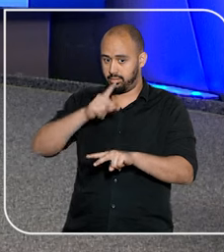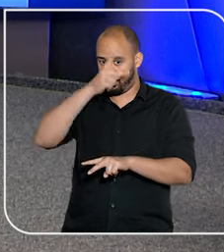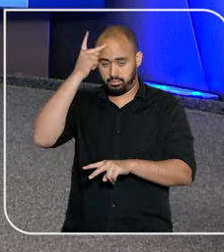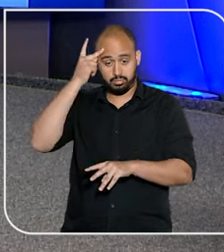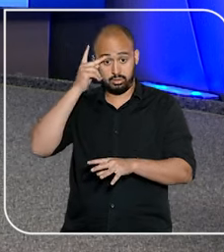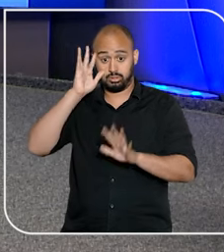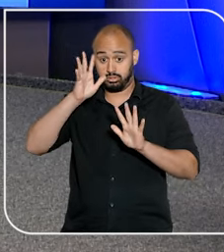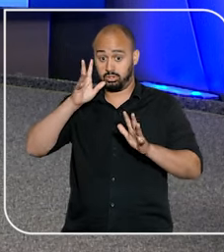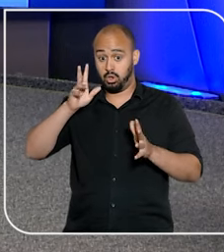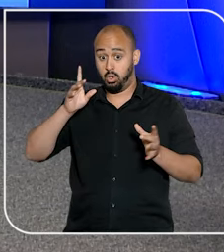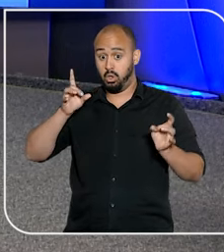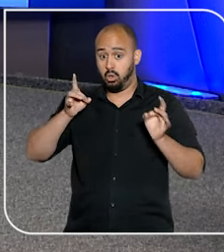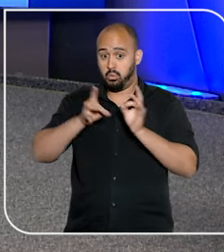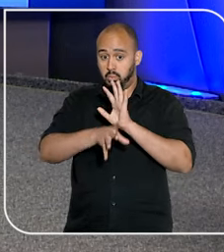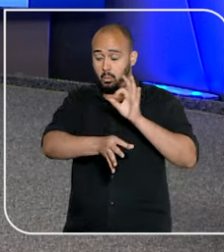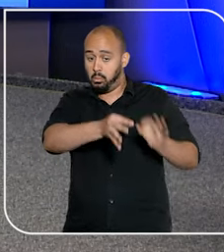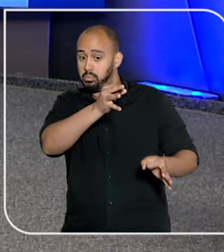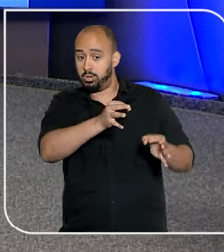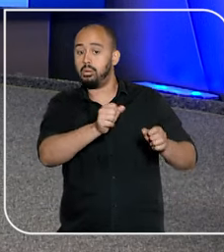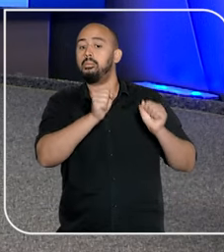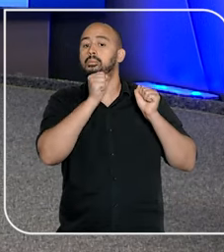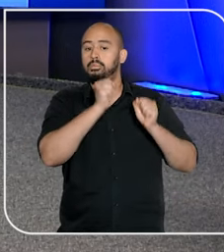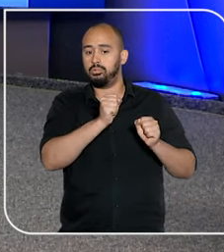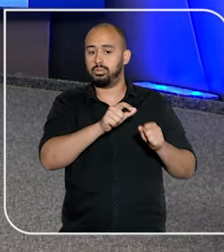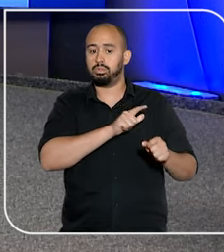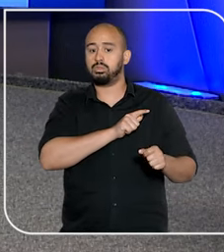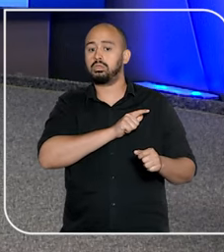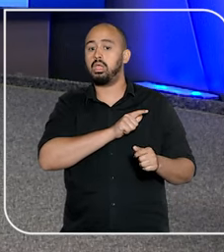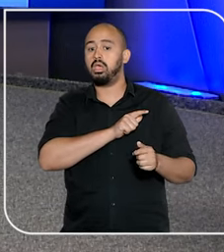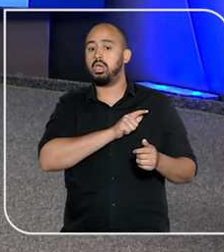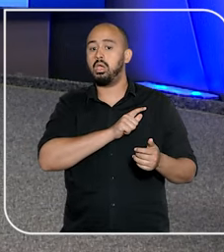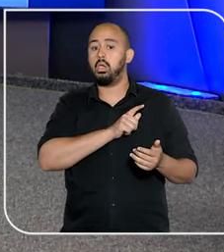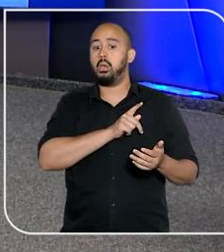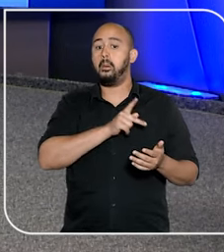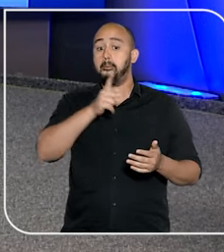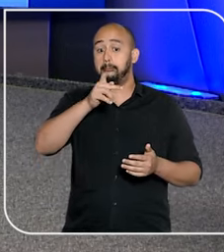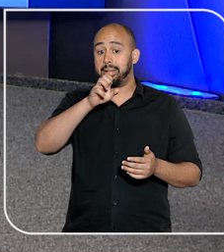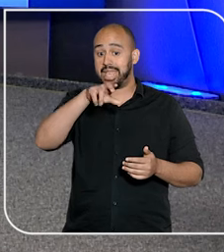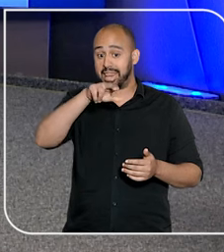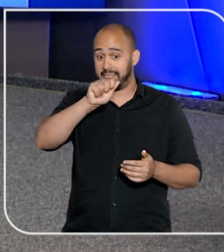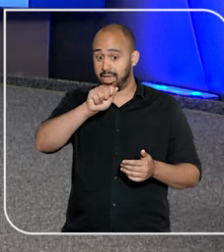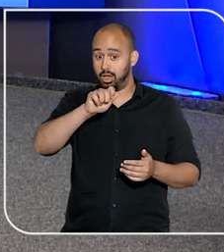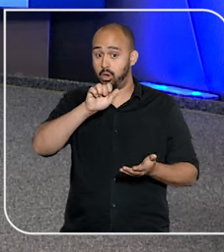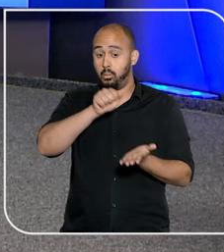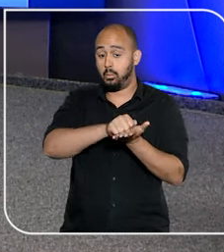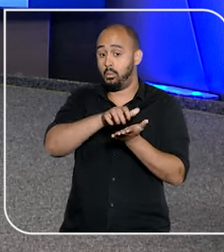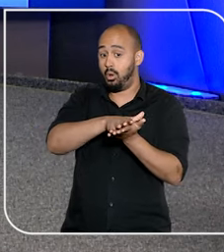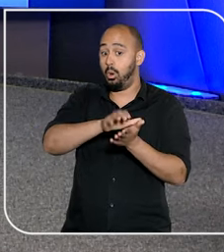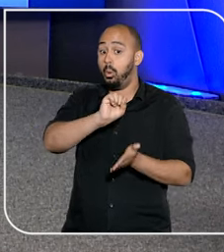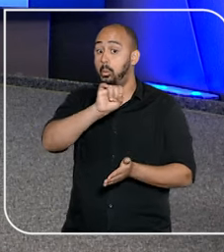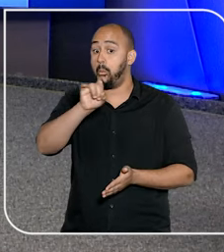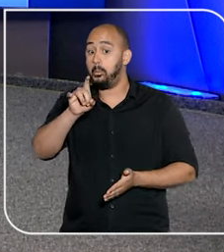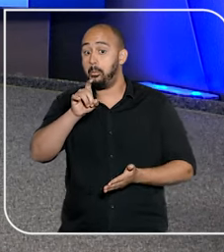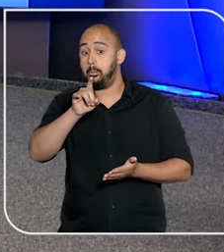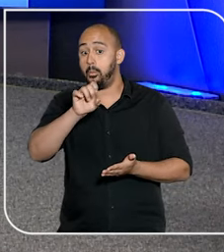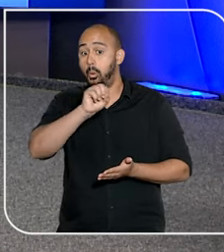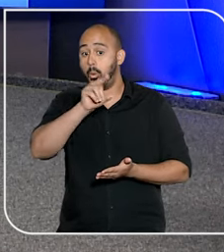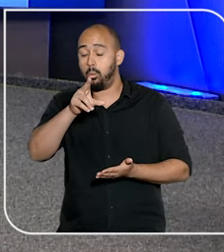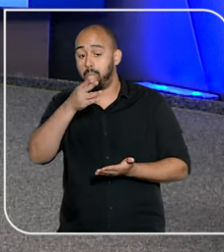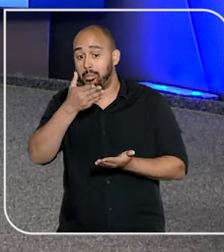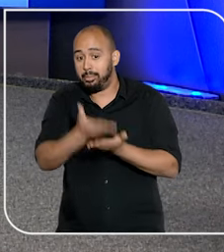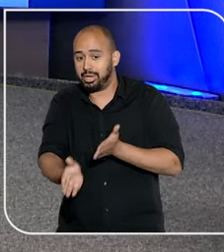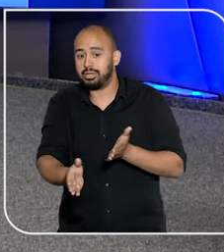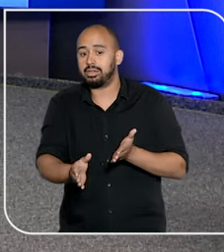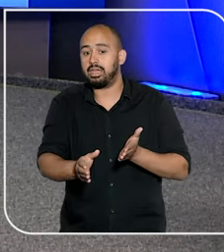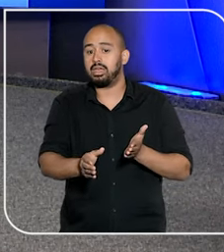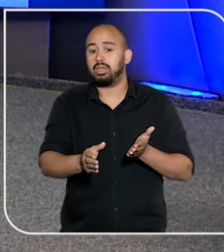mas quem for condenado por improbidade pode ser punido, desde o pagamento de multa até a perda do cargo público